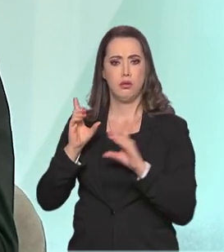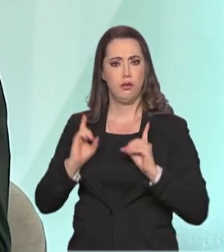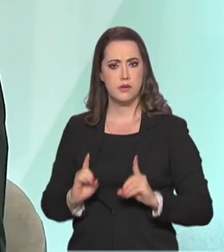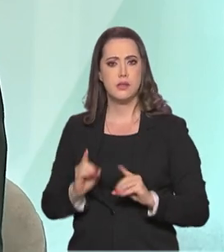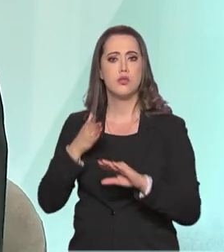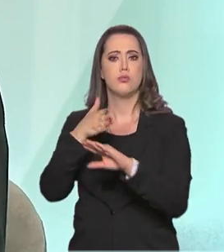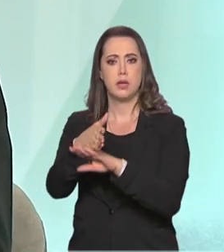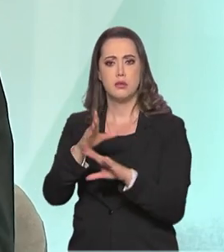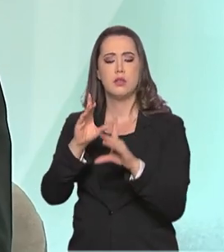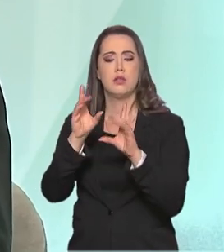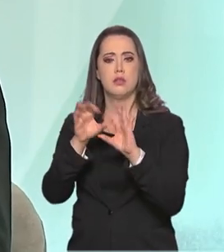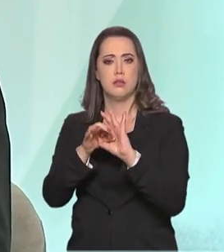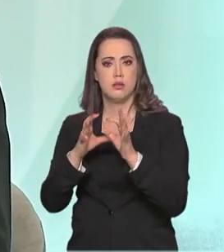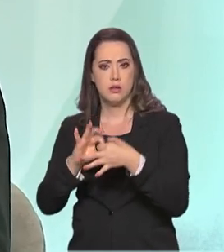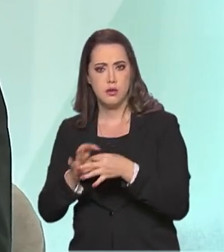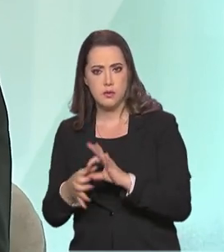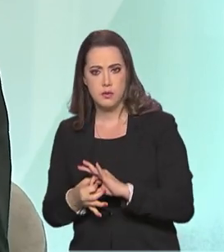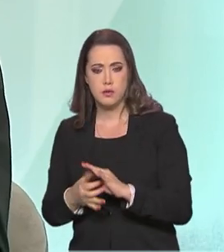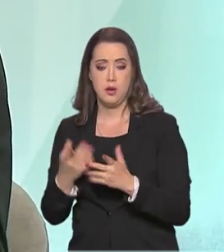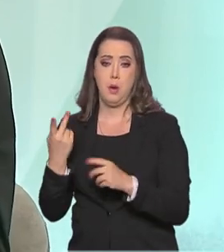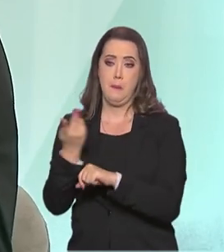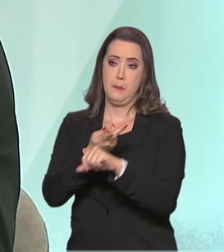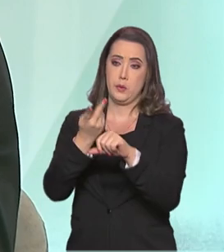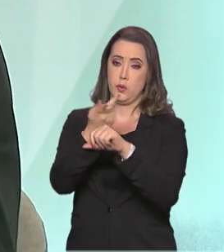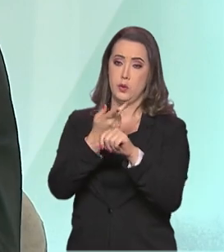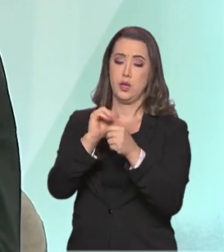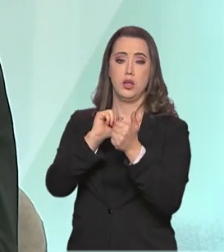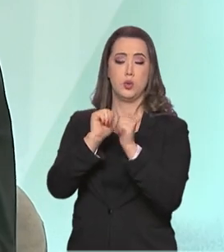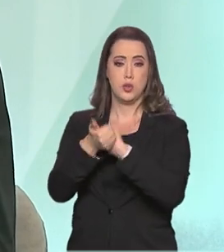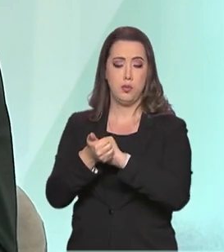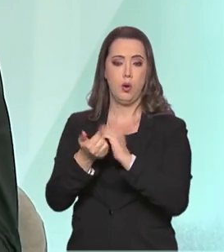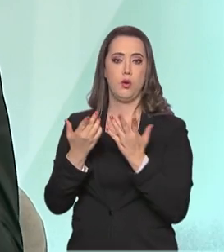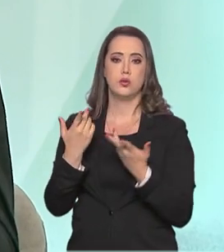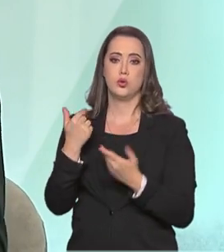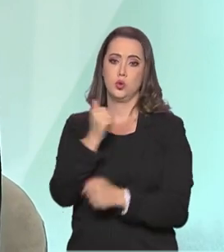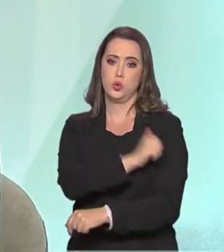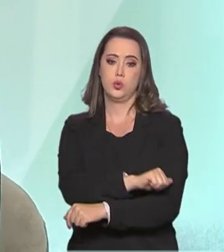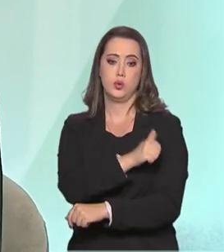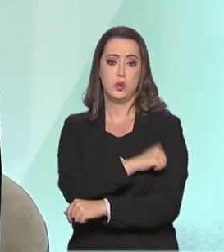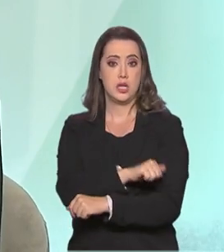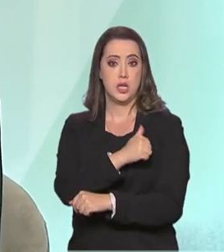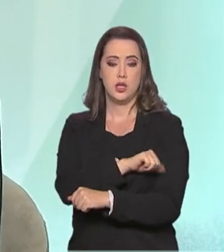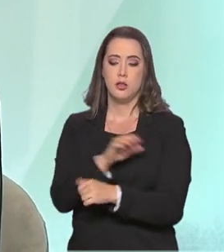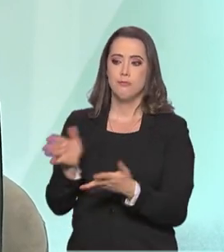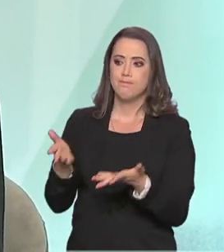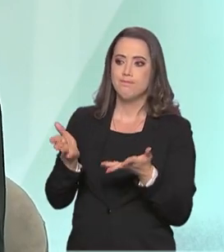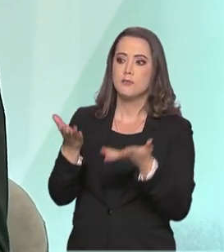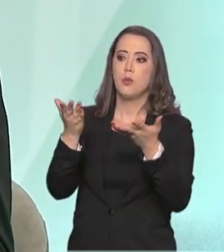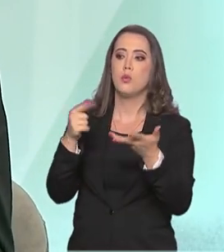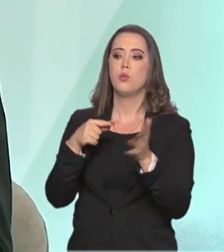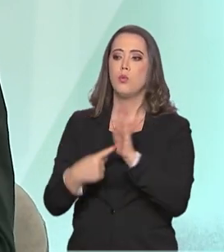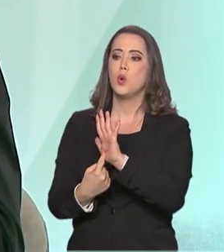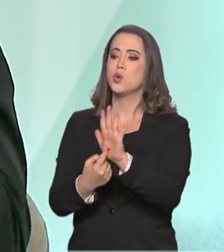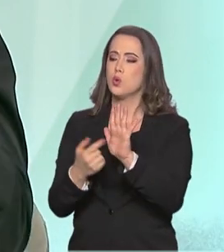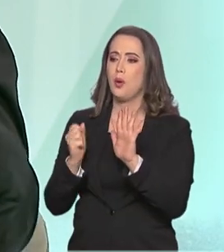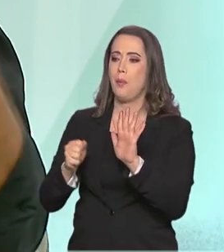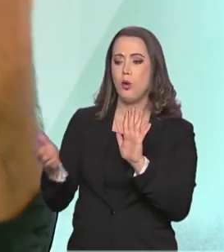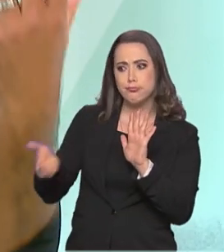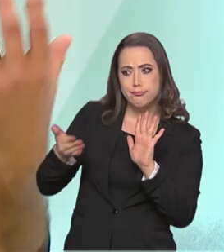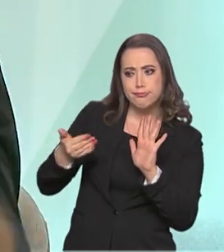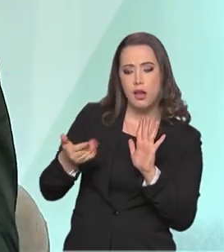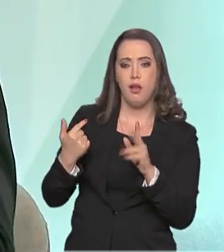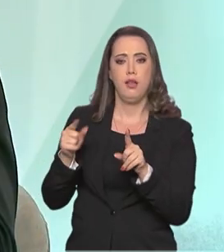tem cada vez mais pessoas com deficiência buscando, a Olimpíada do Rio de Janeiro acabou mostrando isso para a gente,